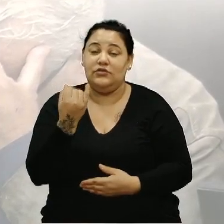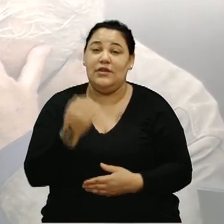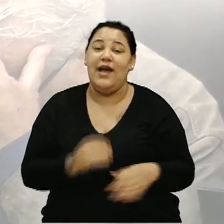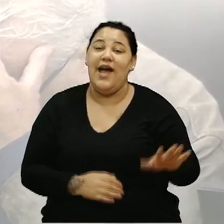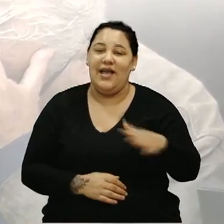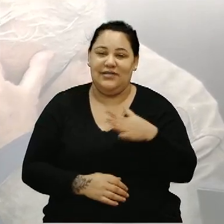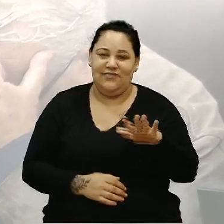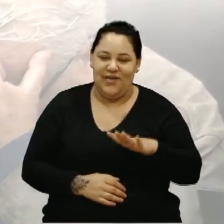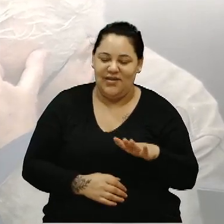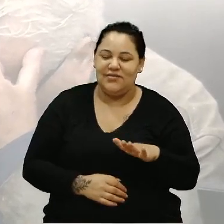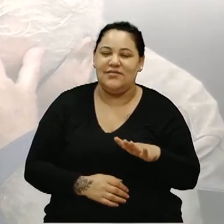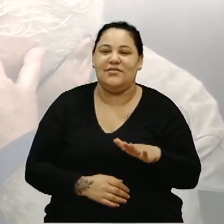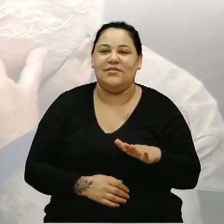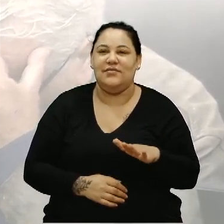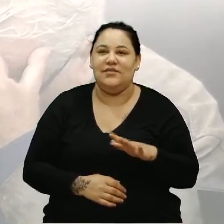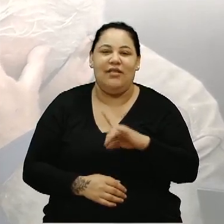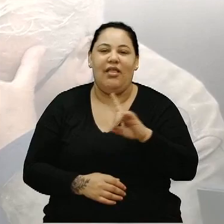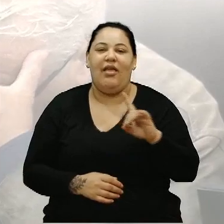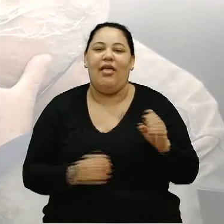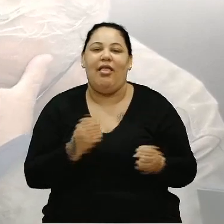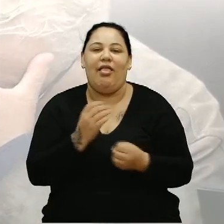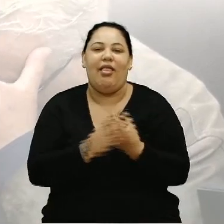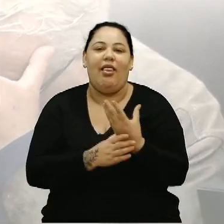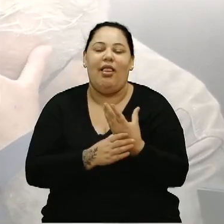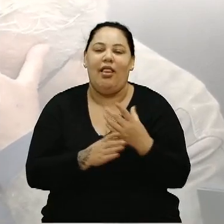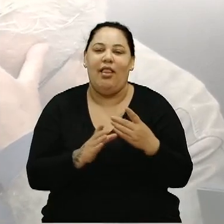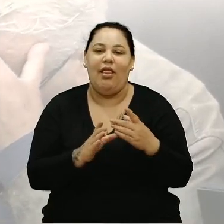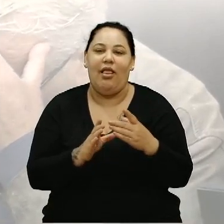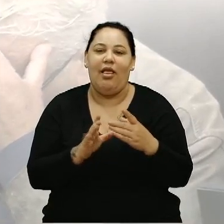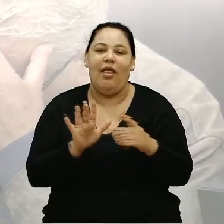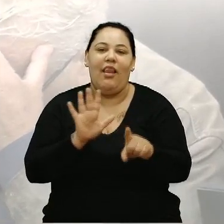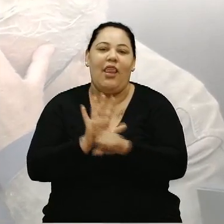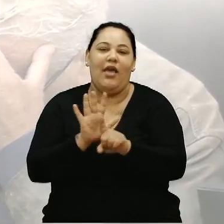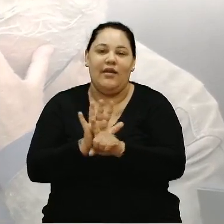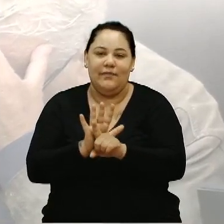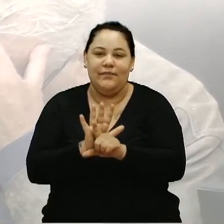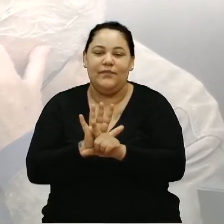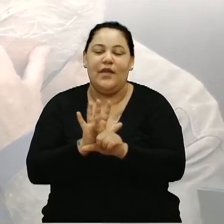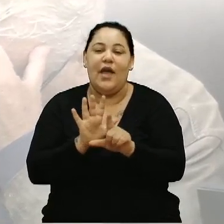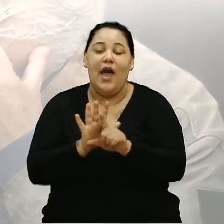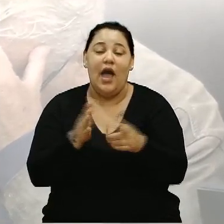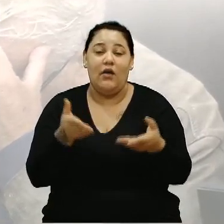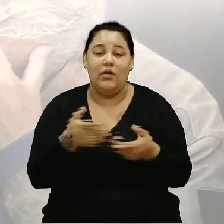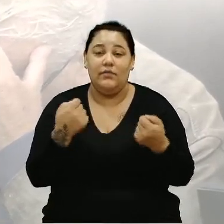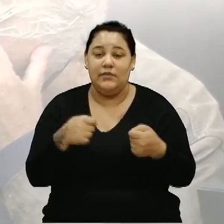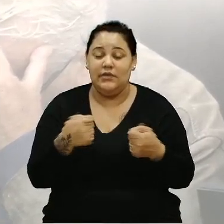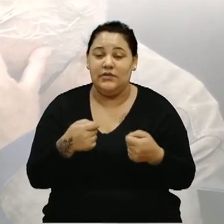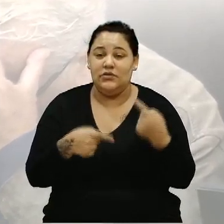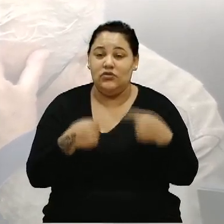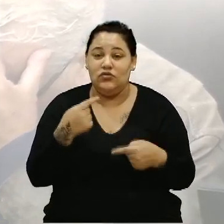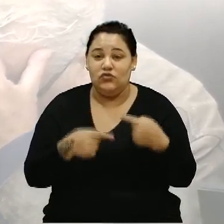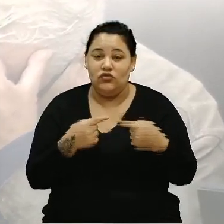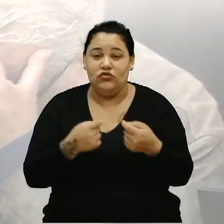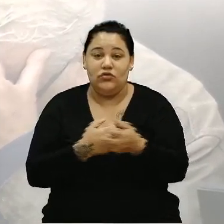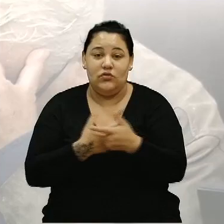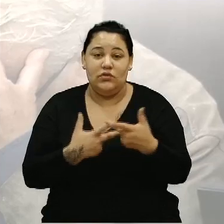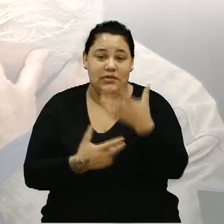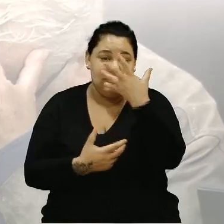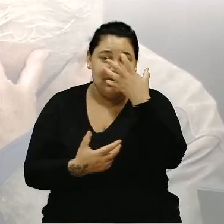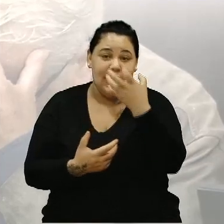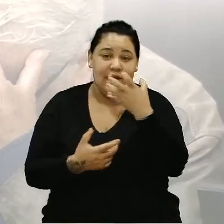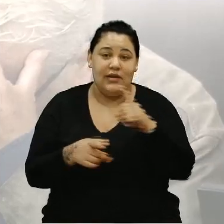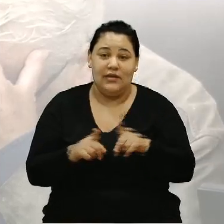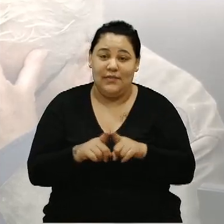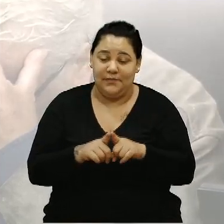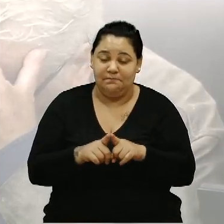legislação, que nesse momento se pense alternativas e que se façam discussões sérias, que é o que o senhor está propondo com a criação dessa comissão.